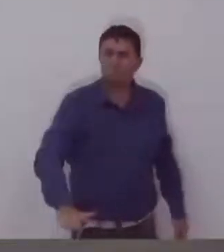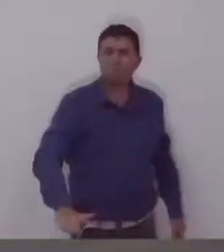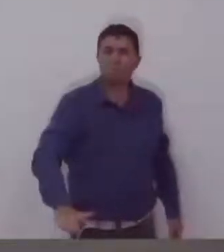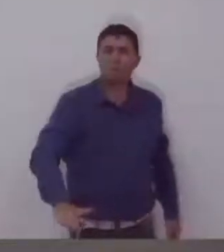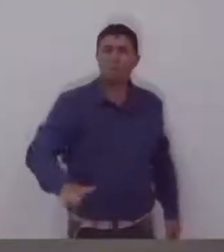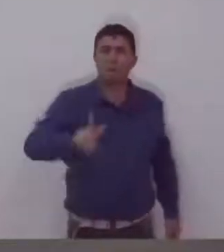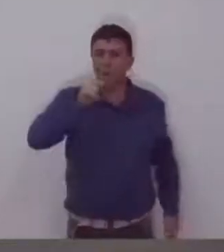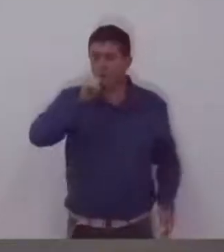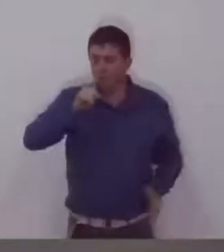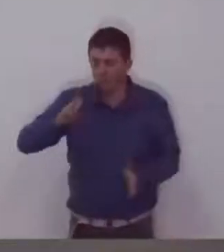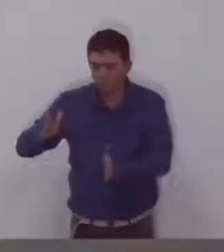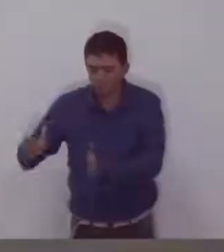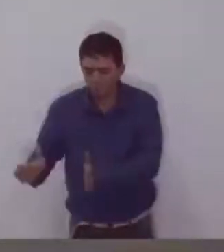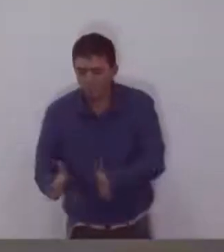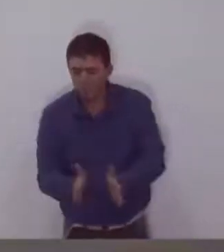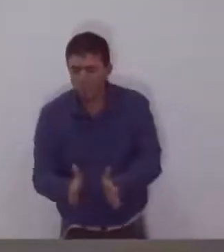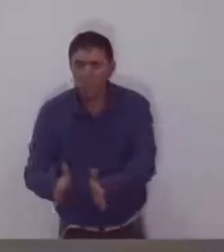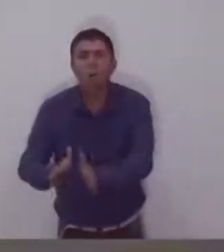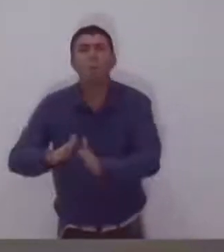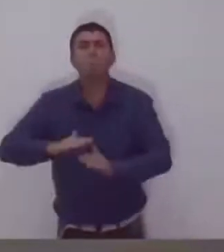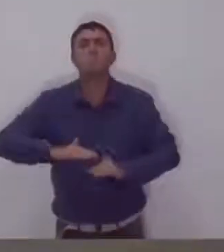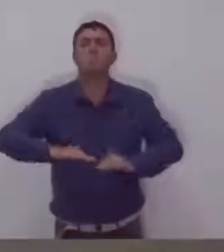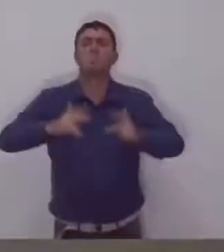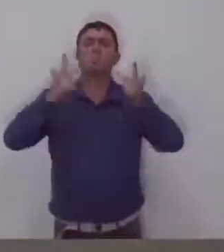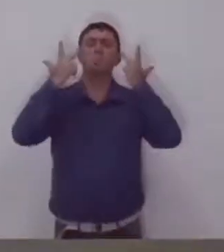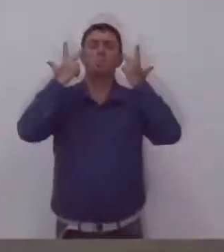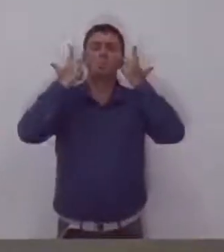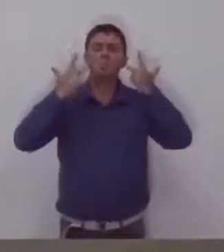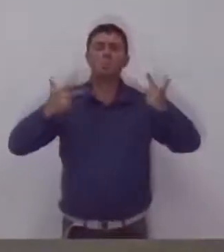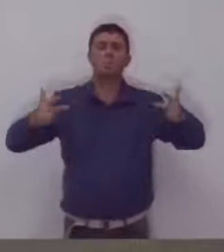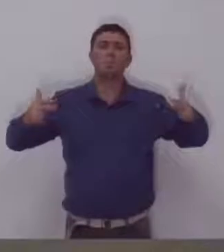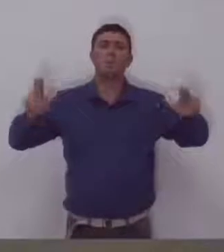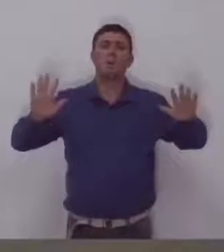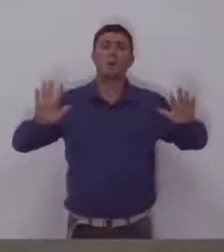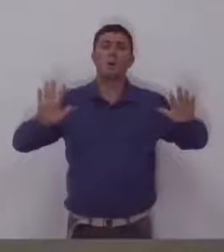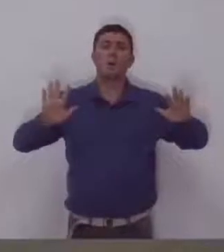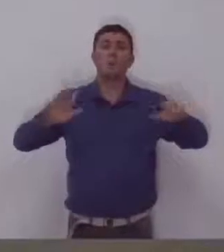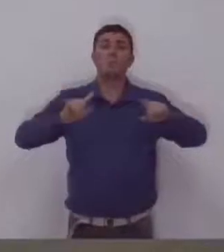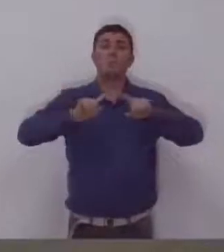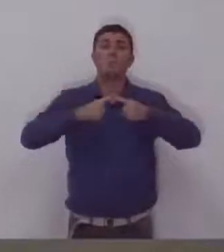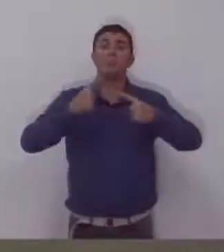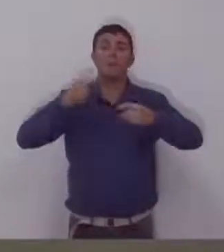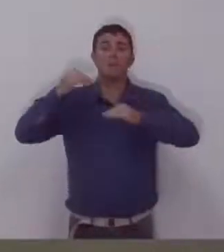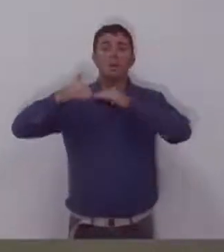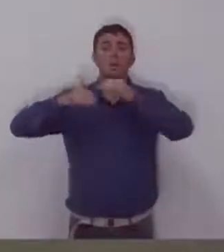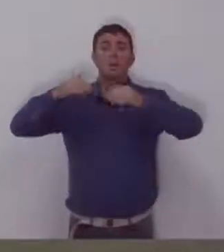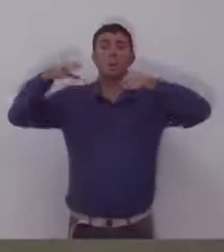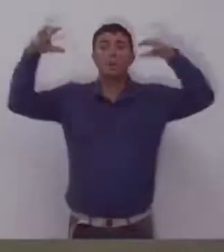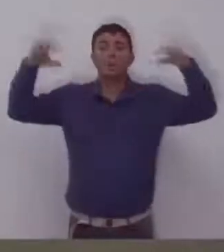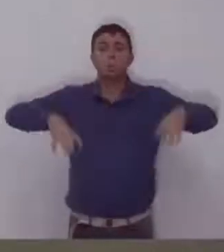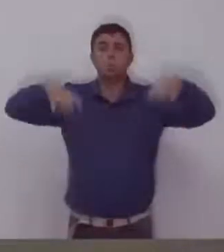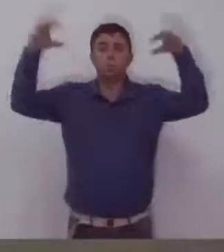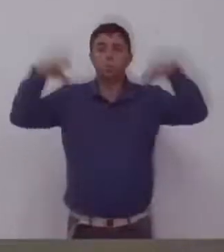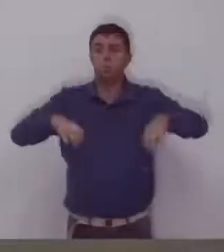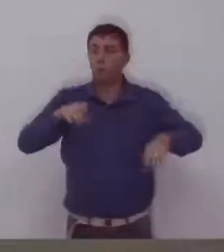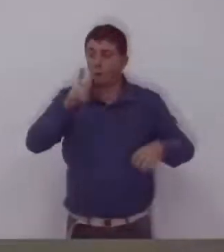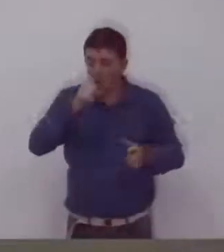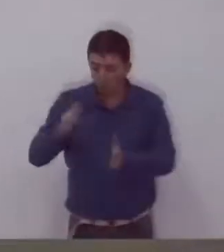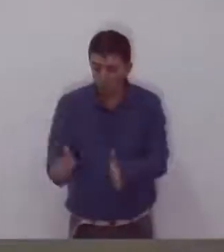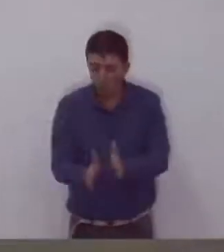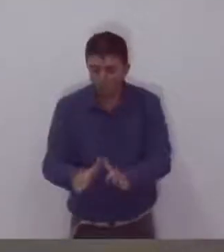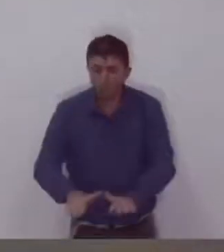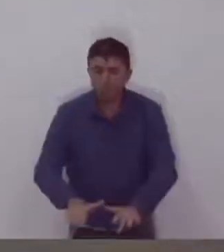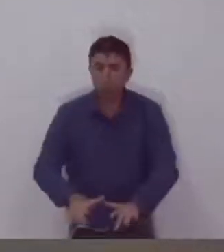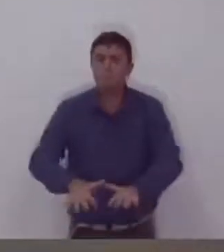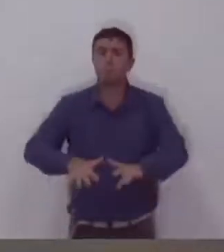o rio corria normal, mas, de acordo com muitas chuvas, o rio transbordava, que vários